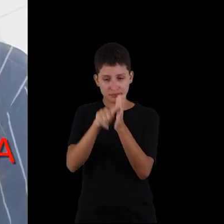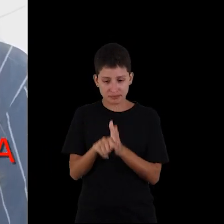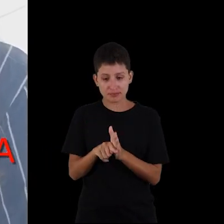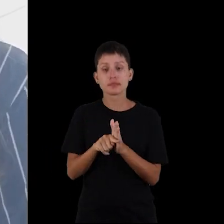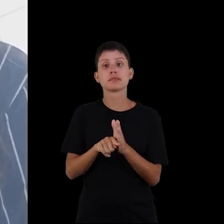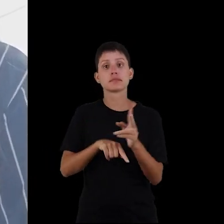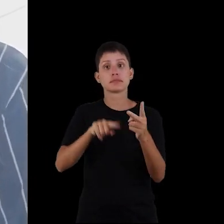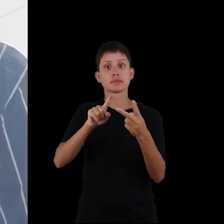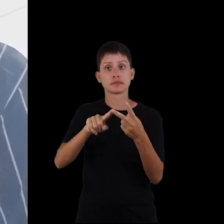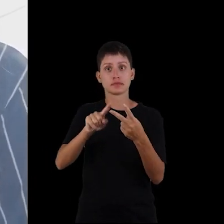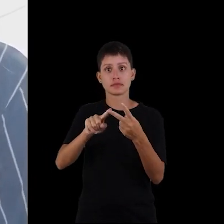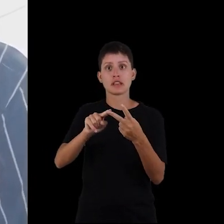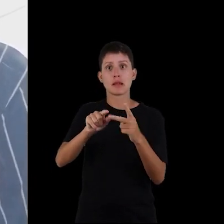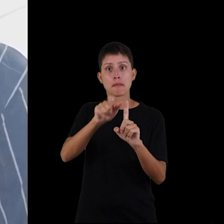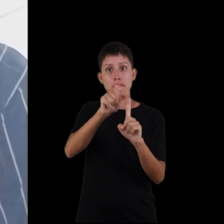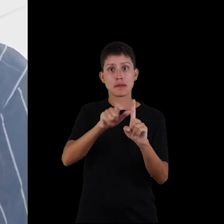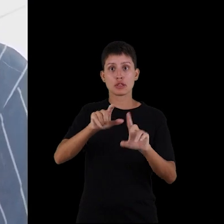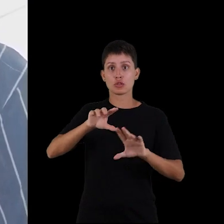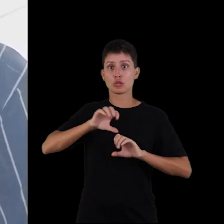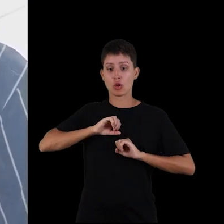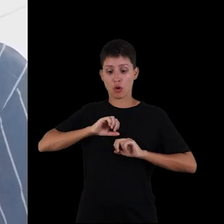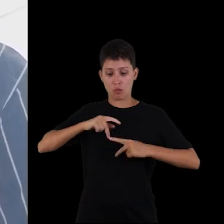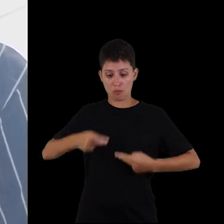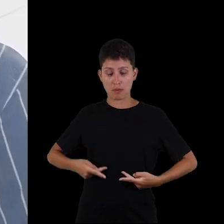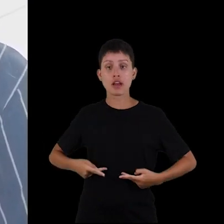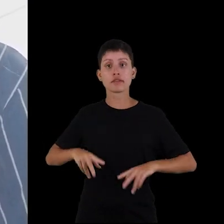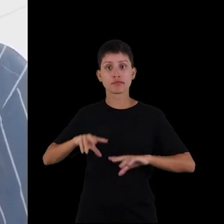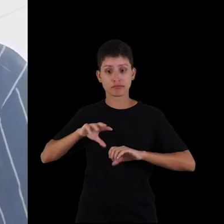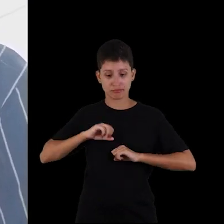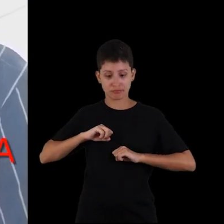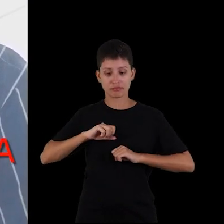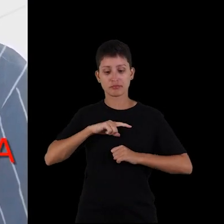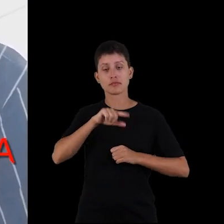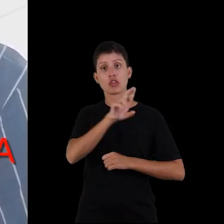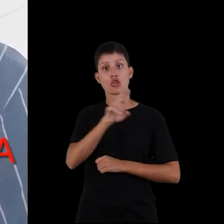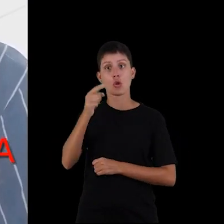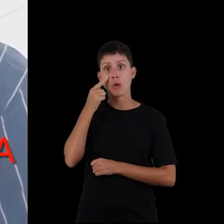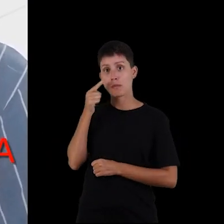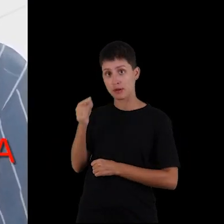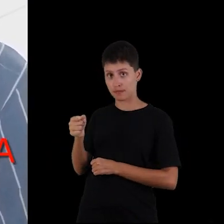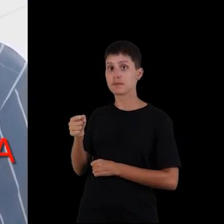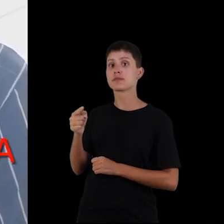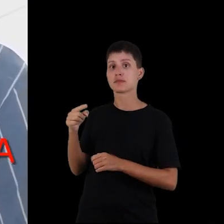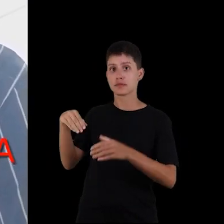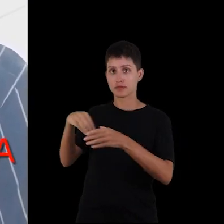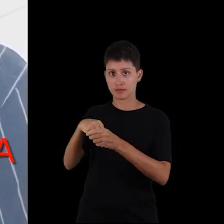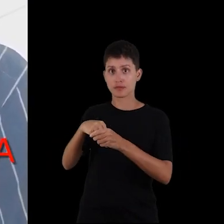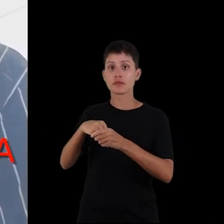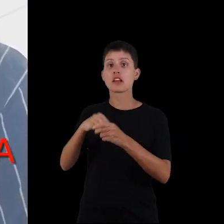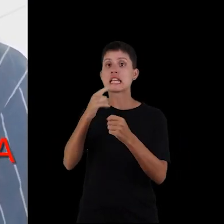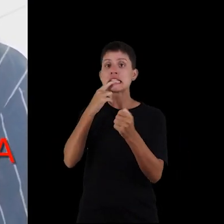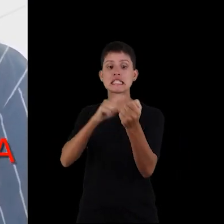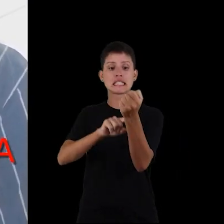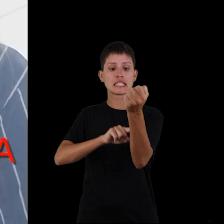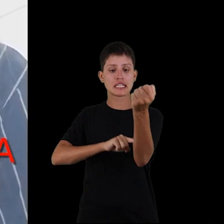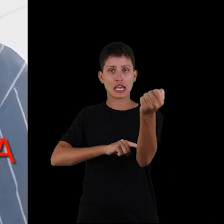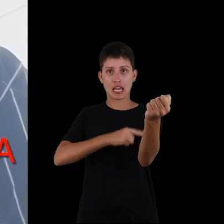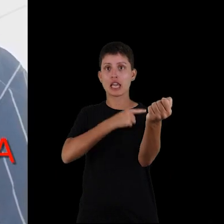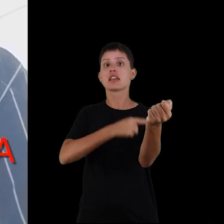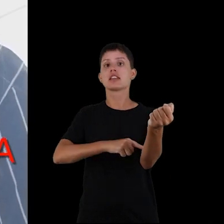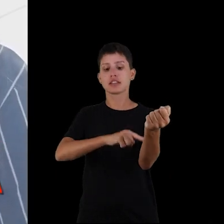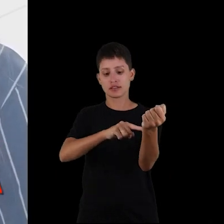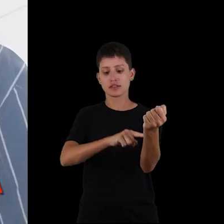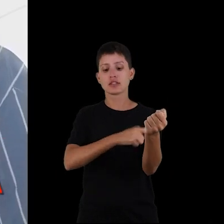Já no hospedeiro vertebrado, as formas clinicamente relevantes são a tripomastigota sanguínea, que é encontrada livre na corrente sanguínea,